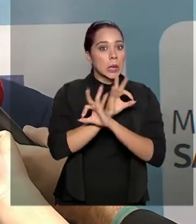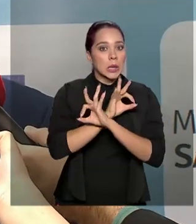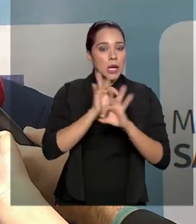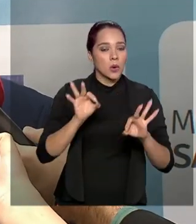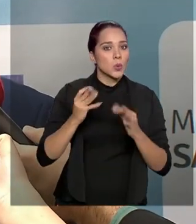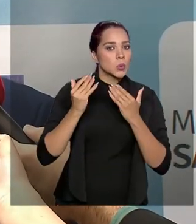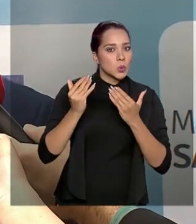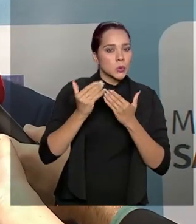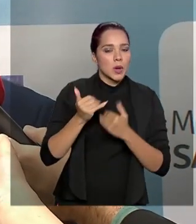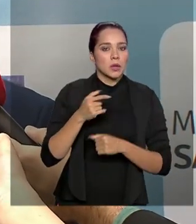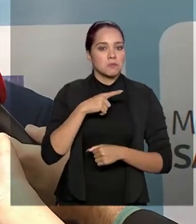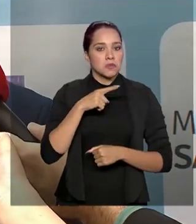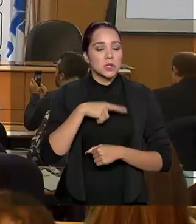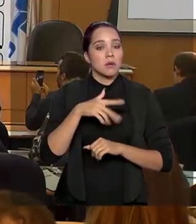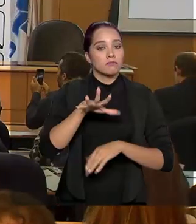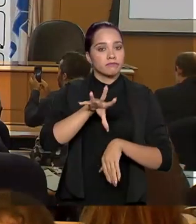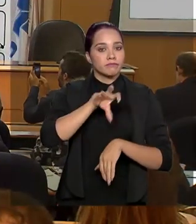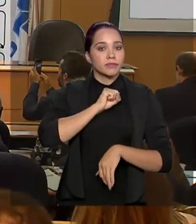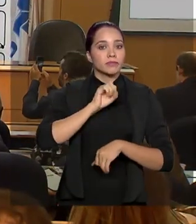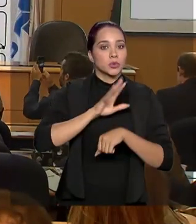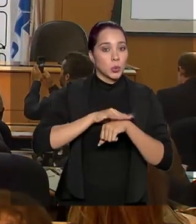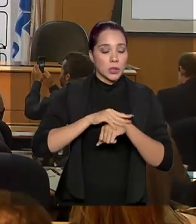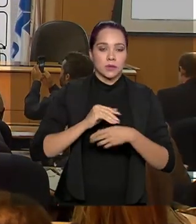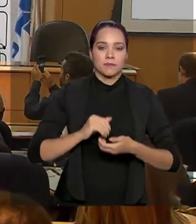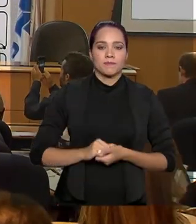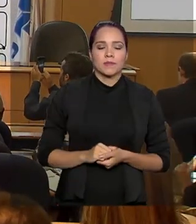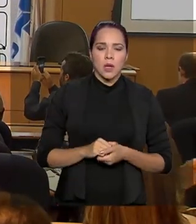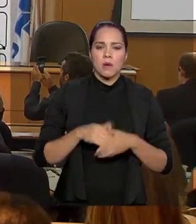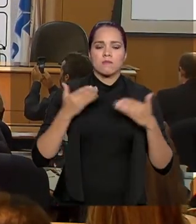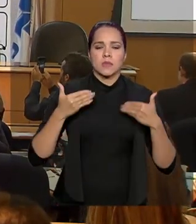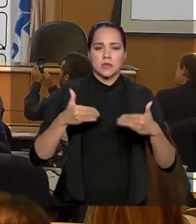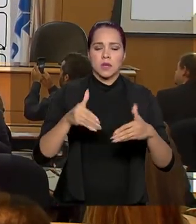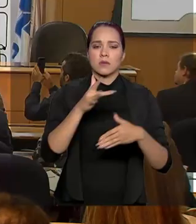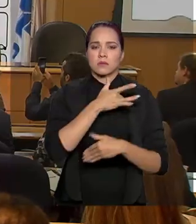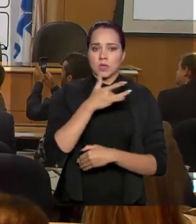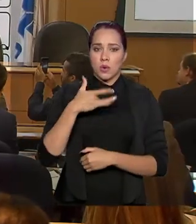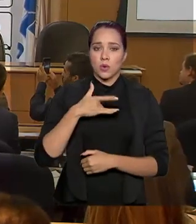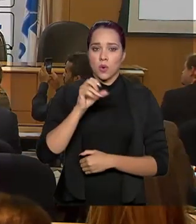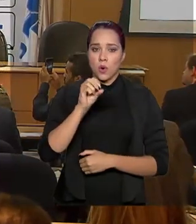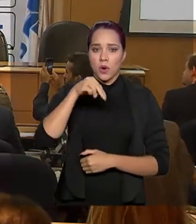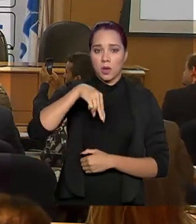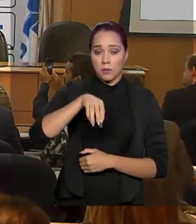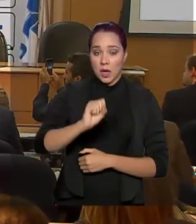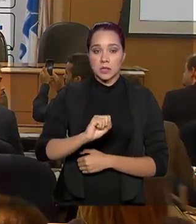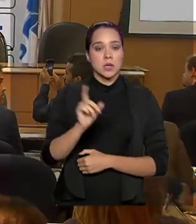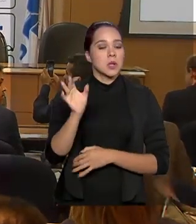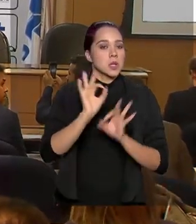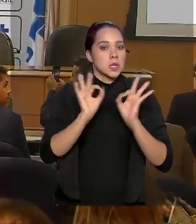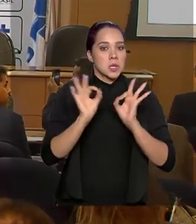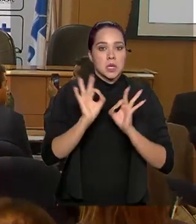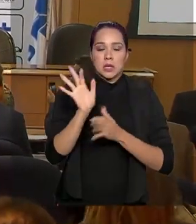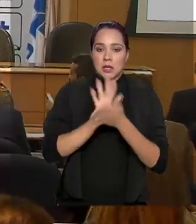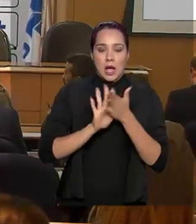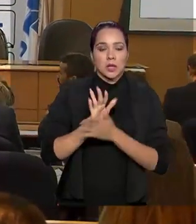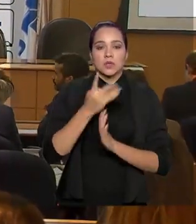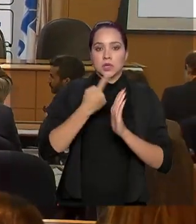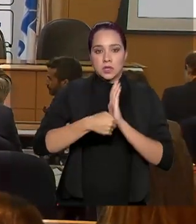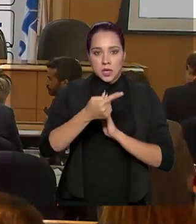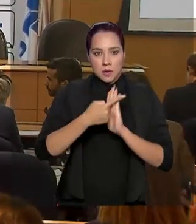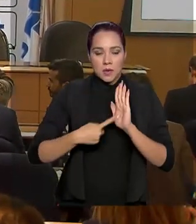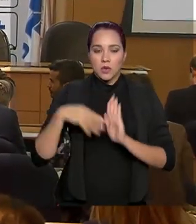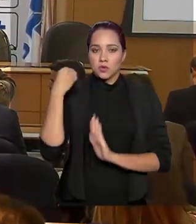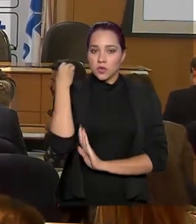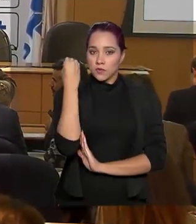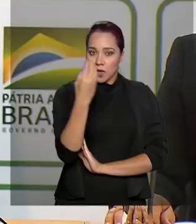suspeito de coronavírus no Brasil. De acordo com o Ministério da Saúde, a OMS não emitiu recomendação de cancelamento de